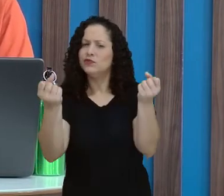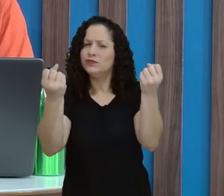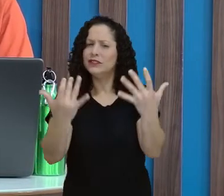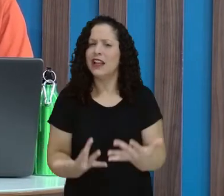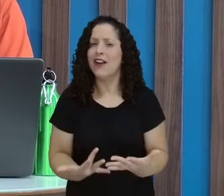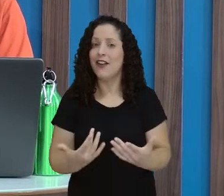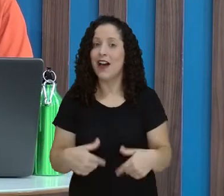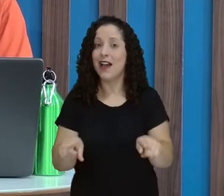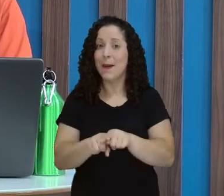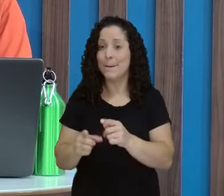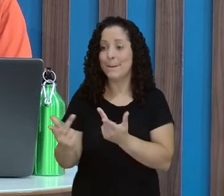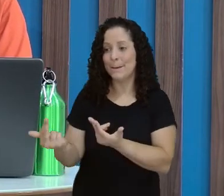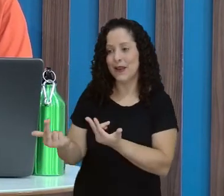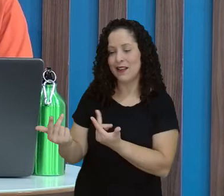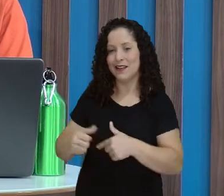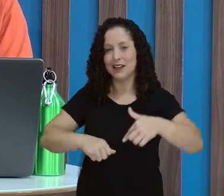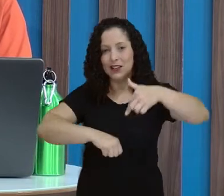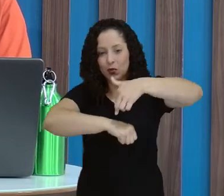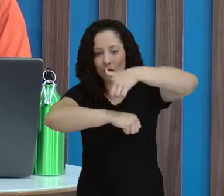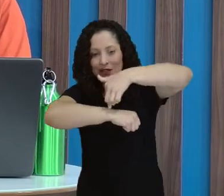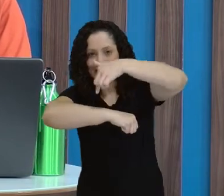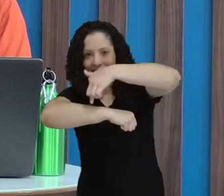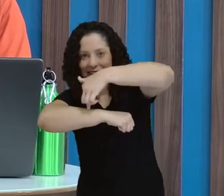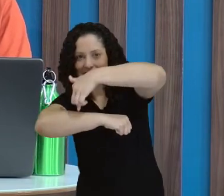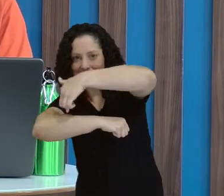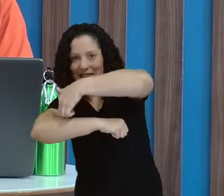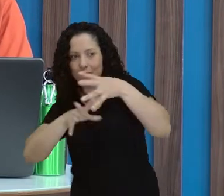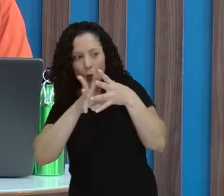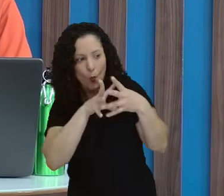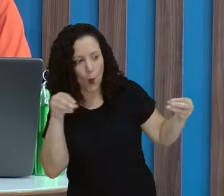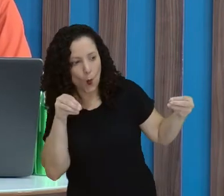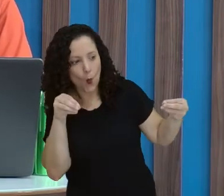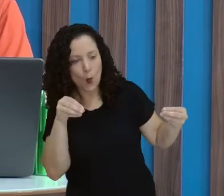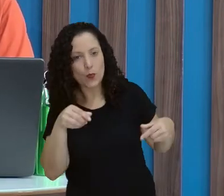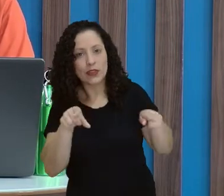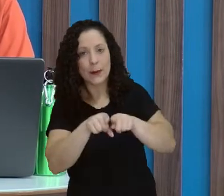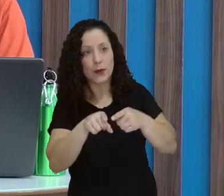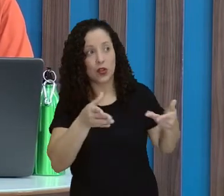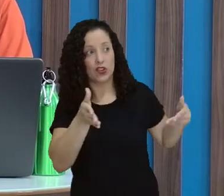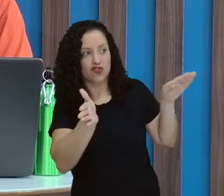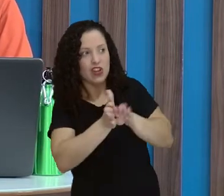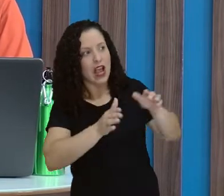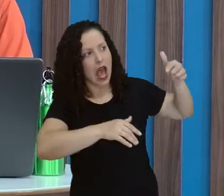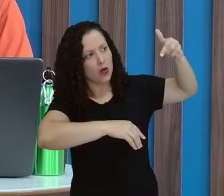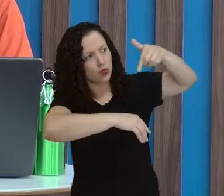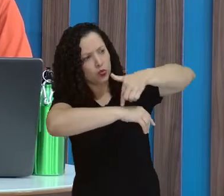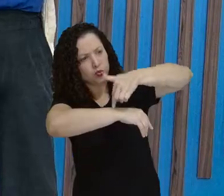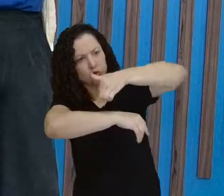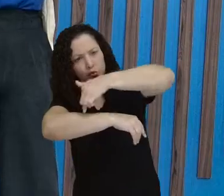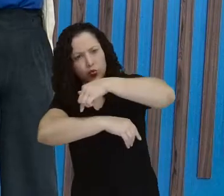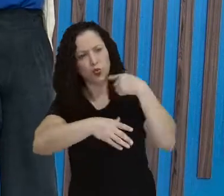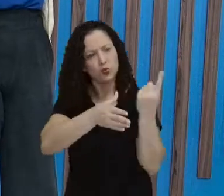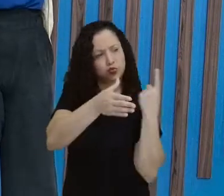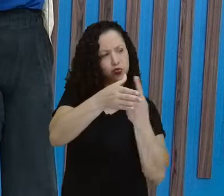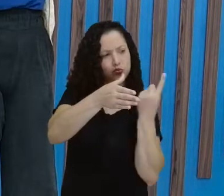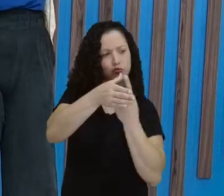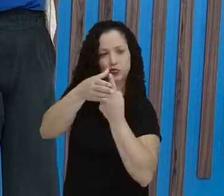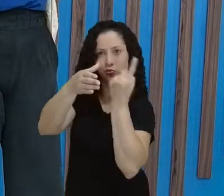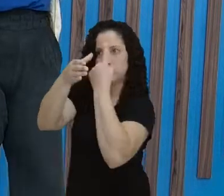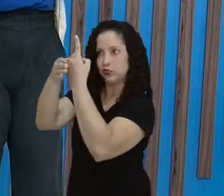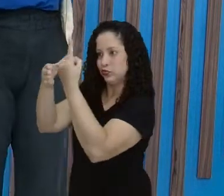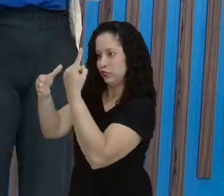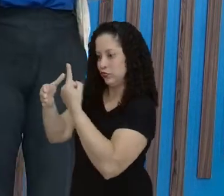o Sassi Pereirei, quando ele some, quando ele aparece nas matas. É verdade, né? Que ele faz aquele redemoinho,